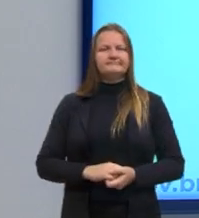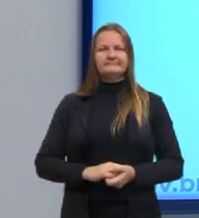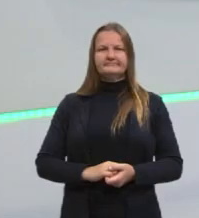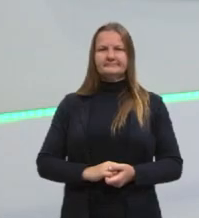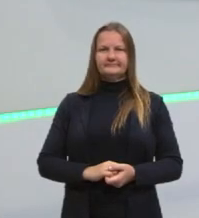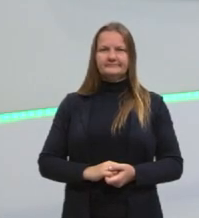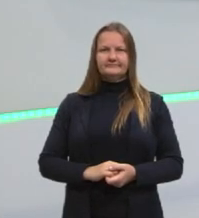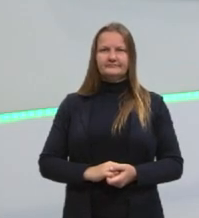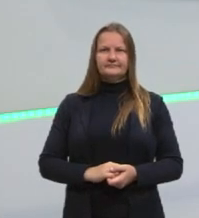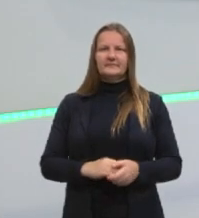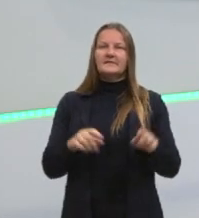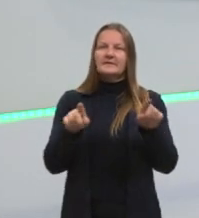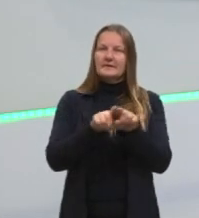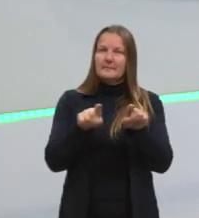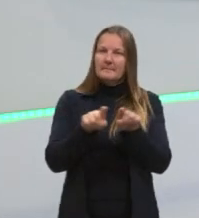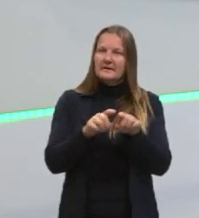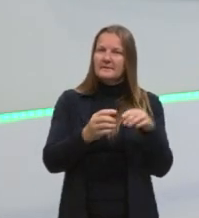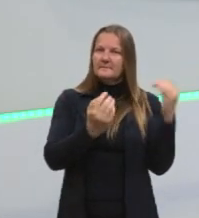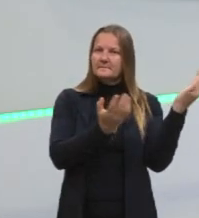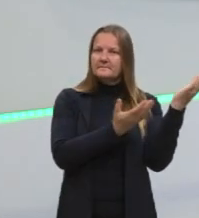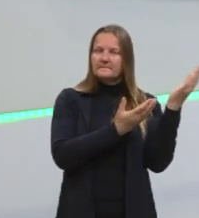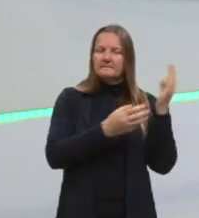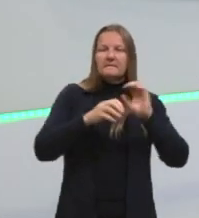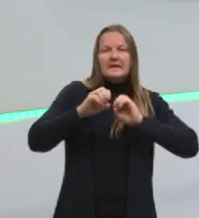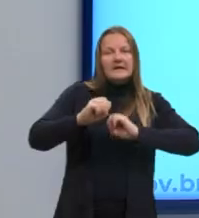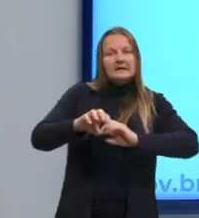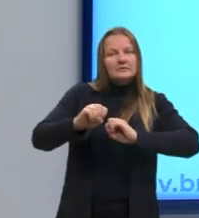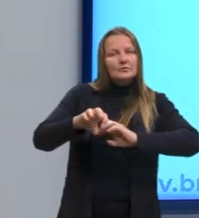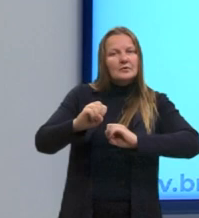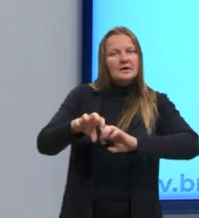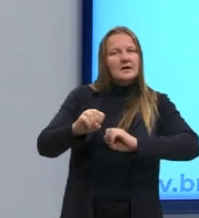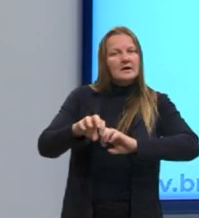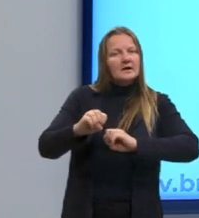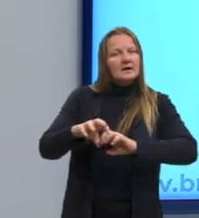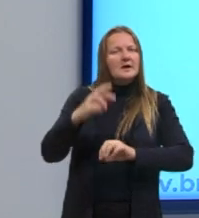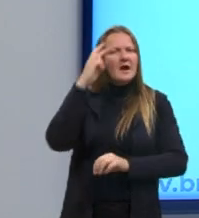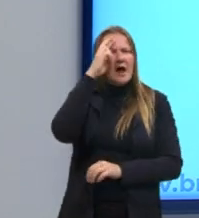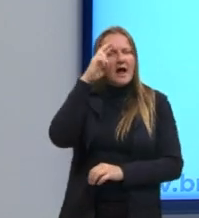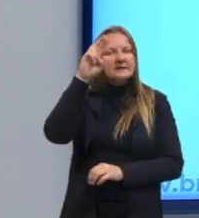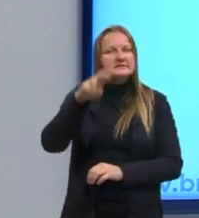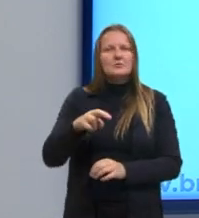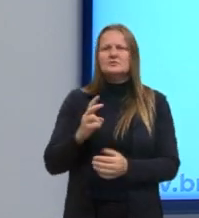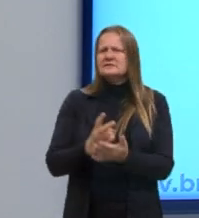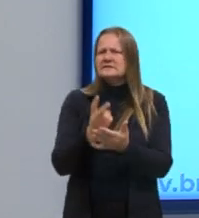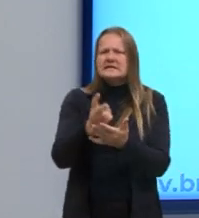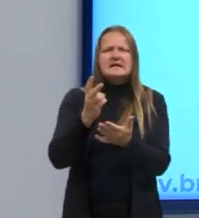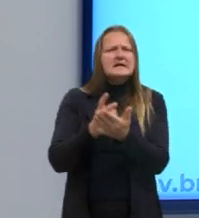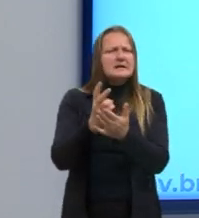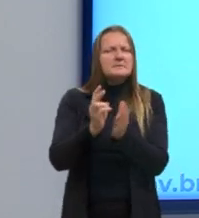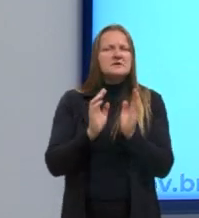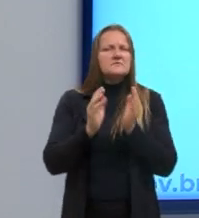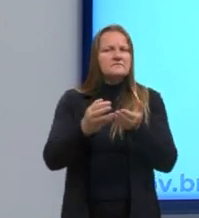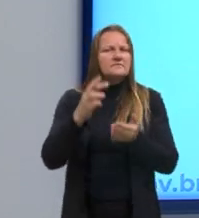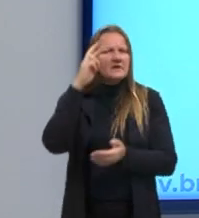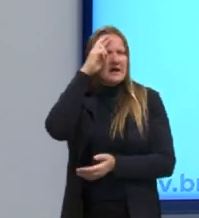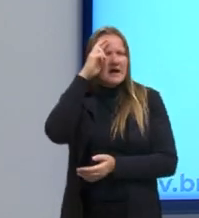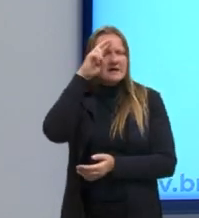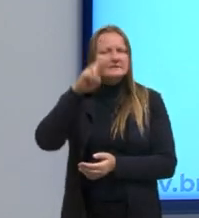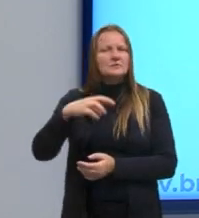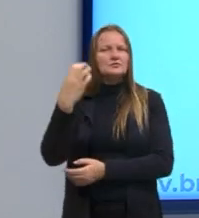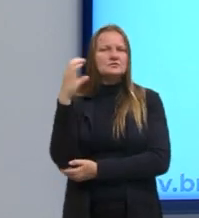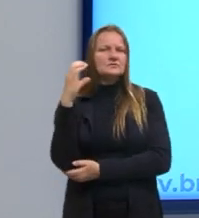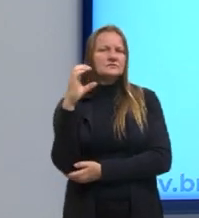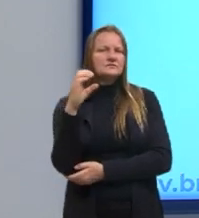Olha só, educar para a racionalidade. Então, a razão reduzida, a razão científica,